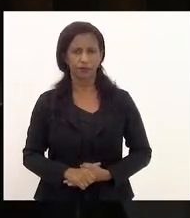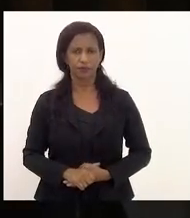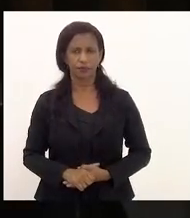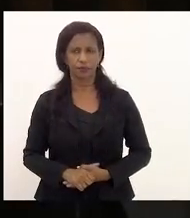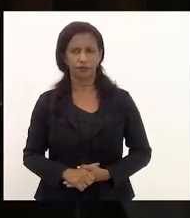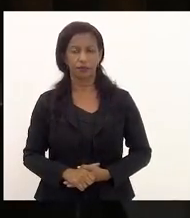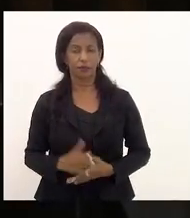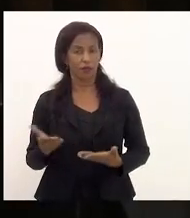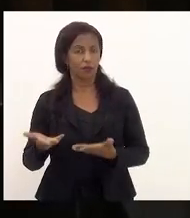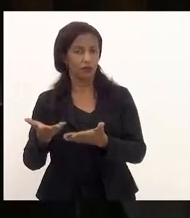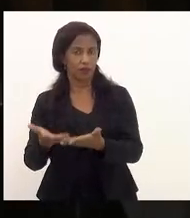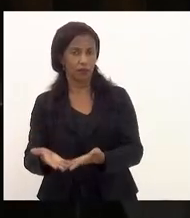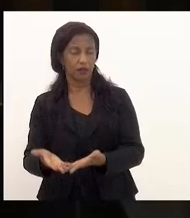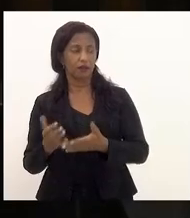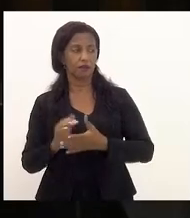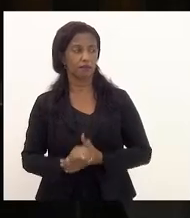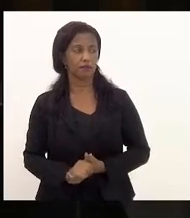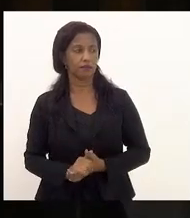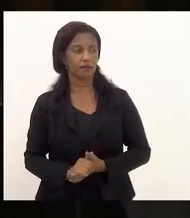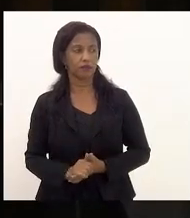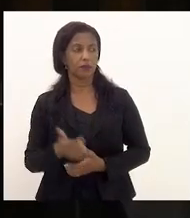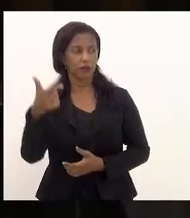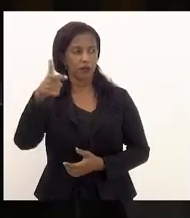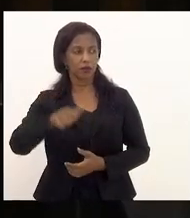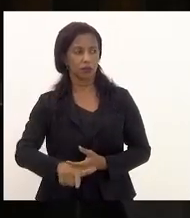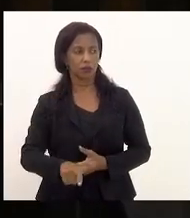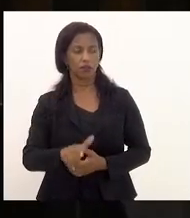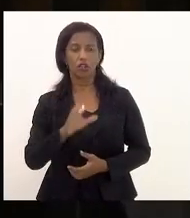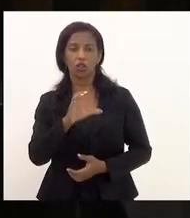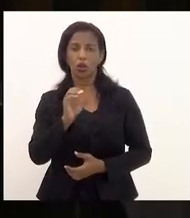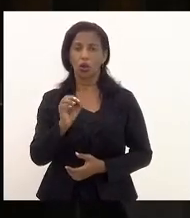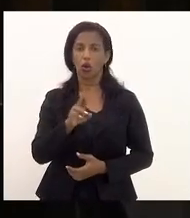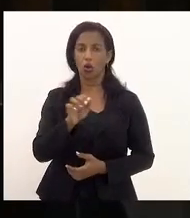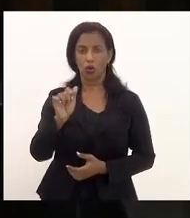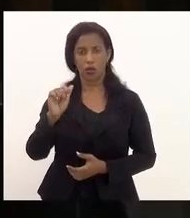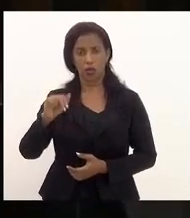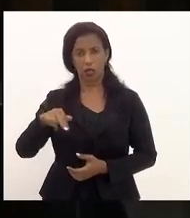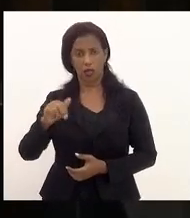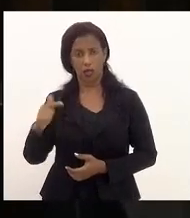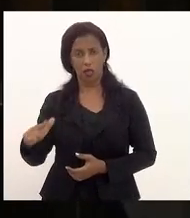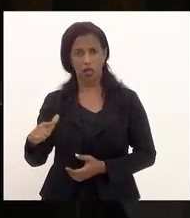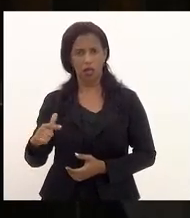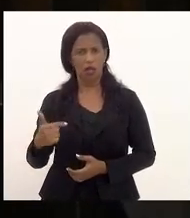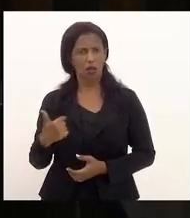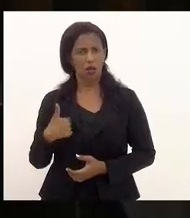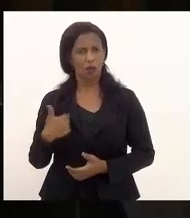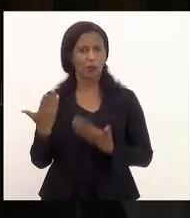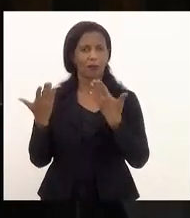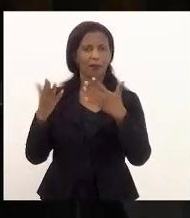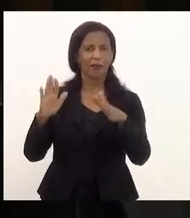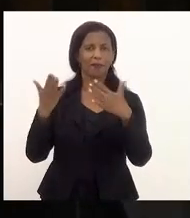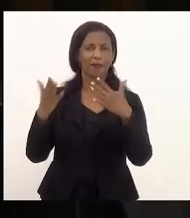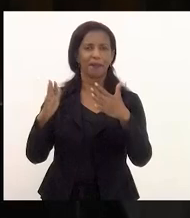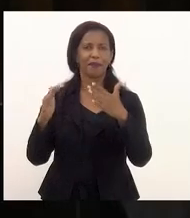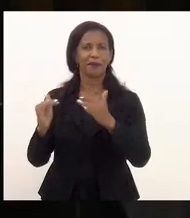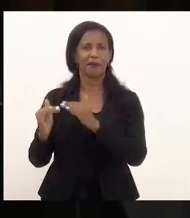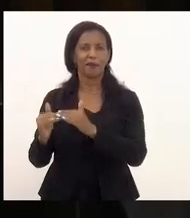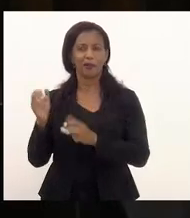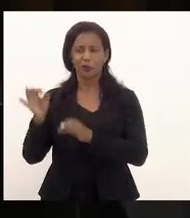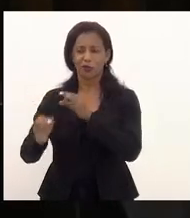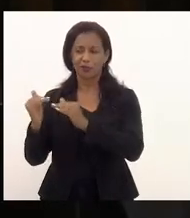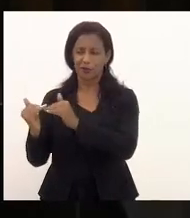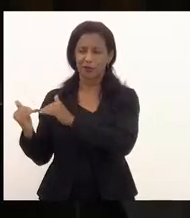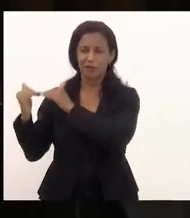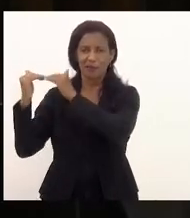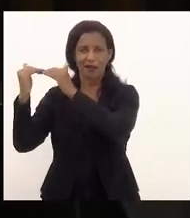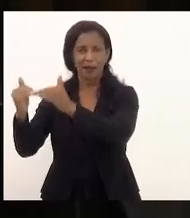Fica aqui mais uma vez, Coronel Salema, os meus parabéns ao desembargador Paulo